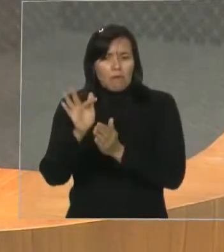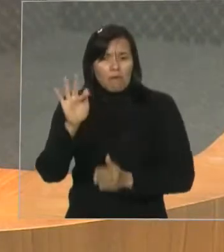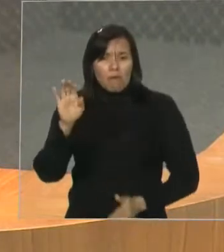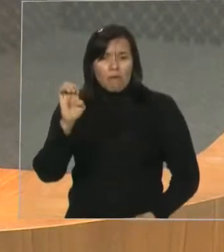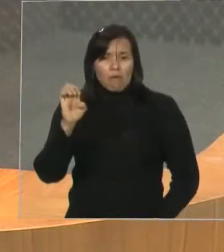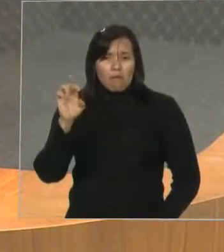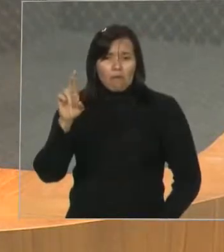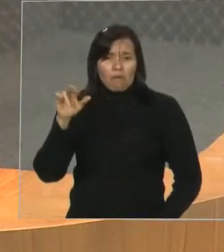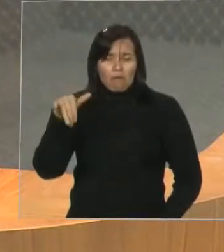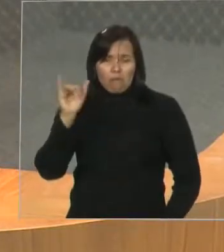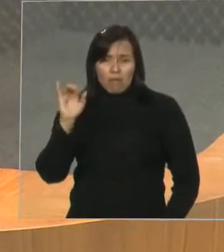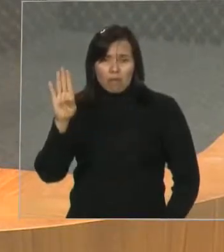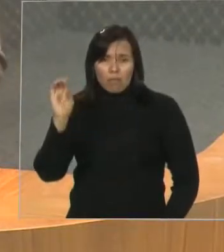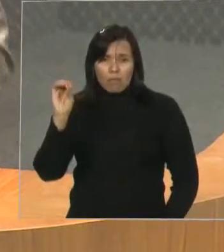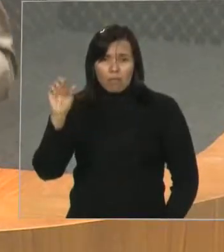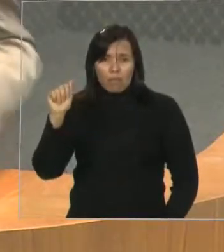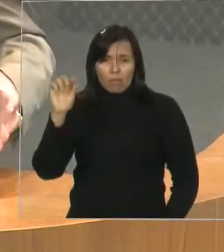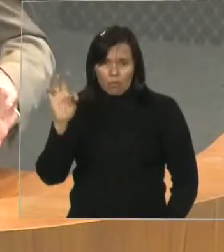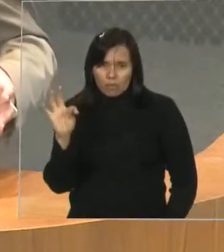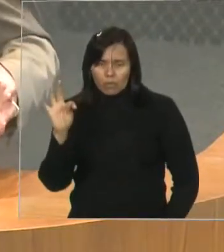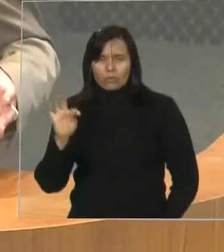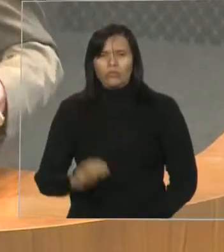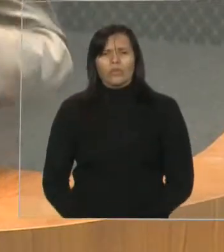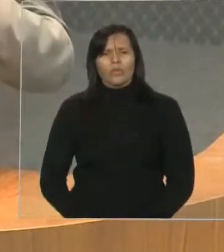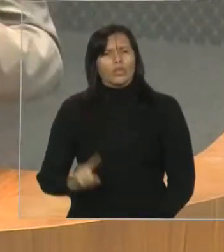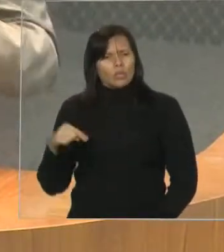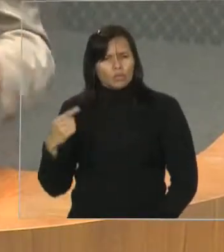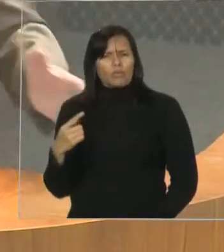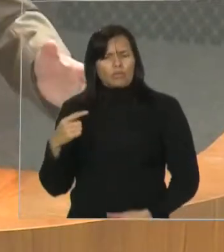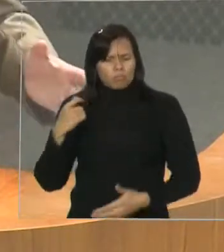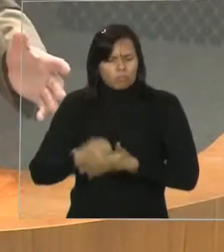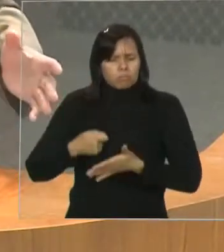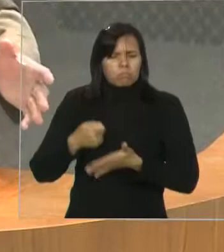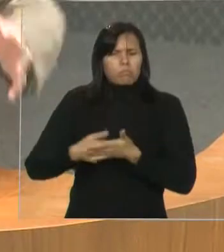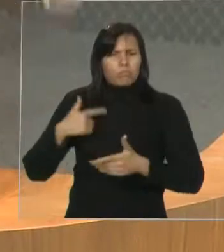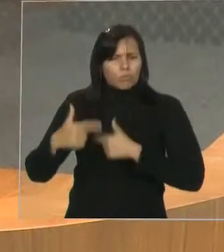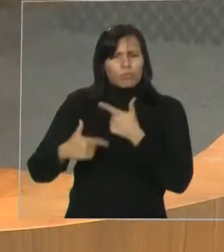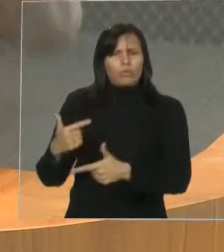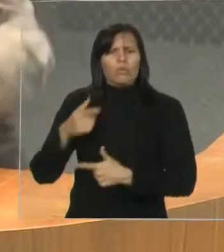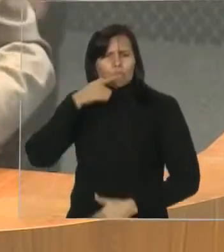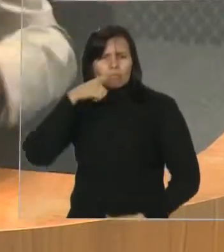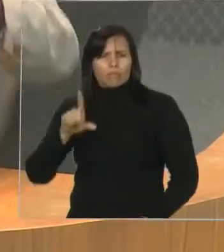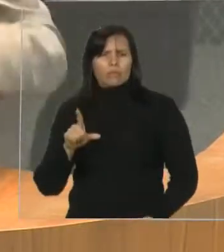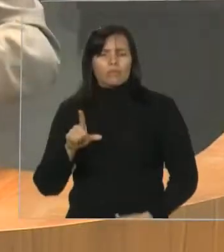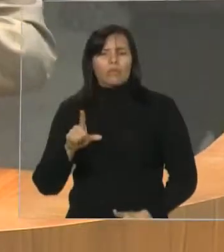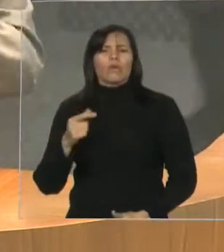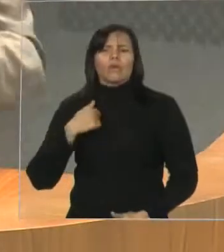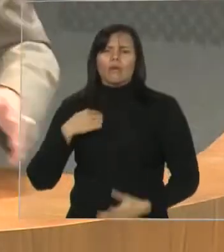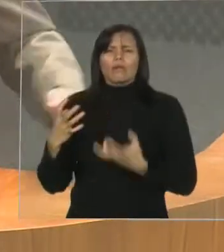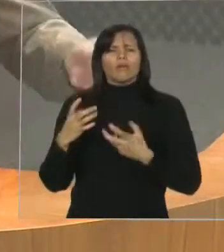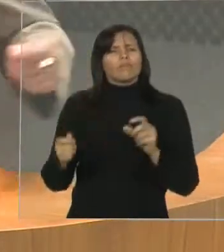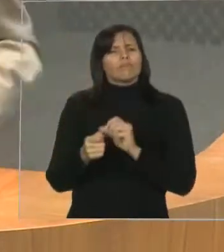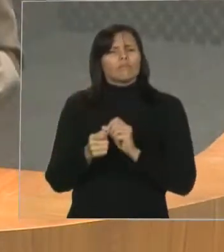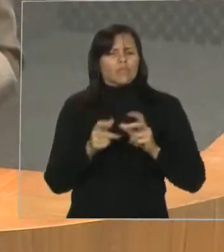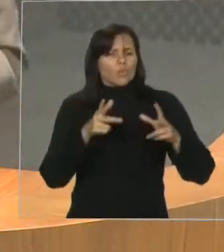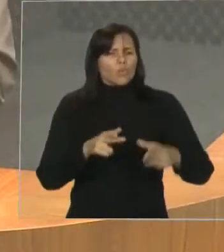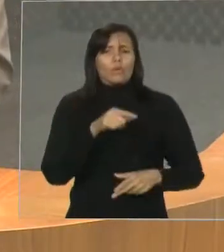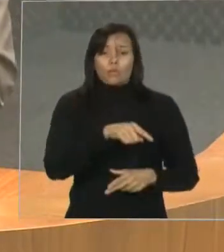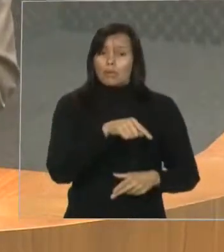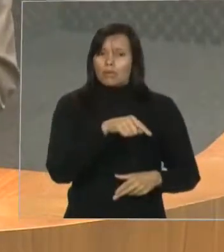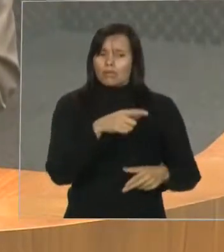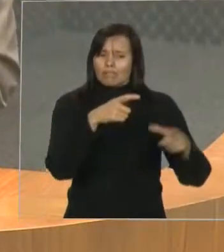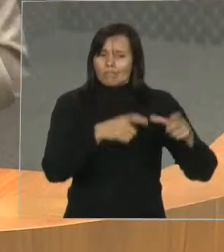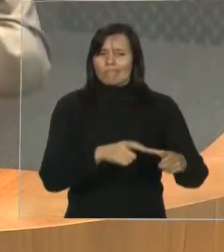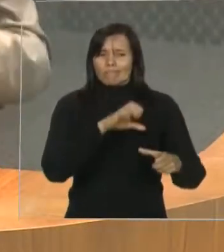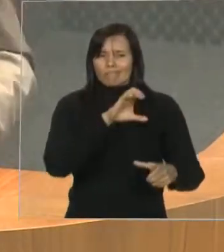Vinícius está chamando a atenção para a questão dos banheiros. Realmente, nós precisamos melhorar, eu digo, a qualidade do atendimento como um todo. Deputado